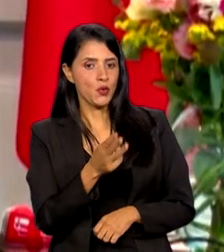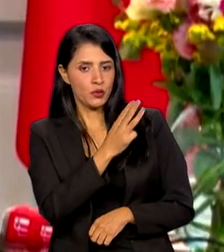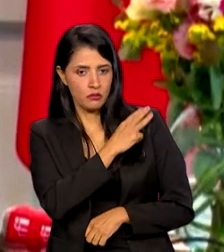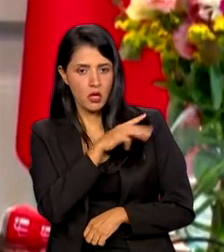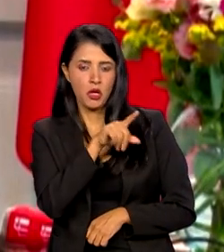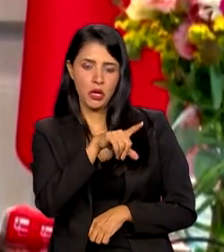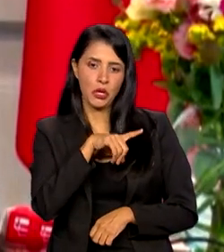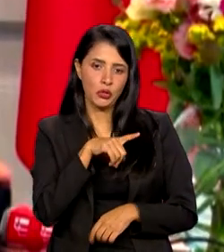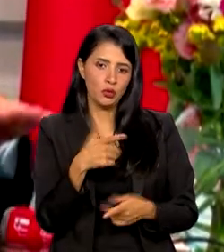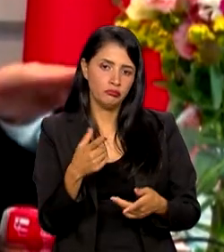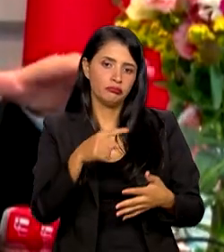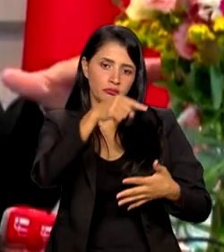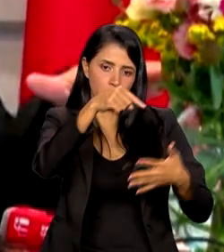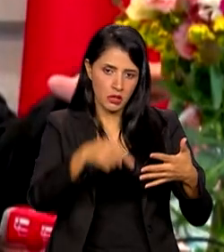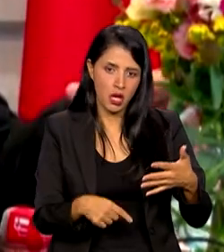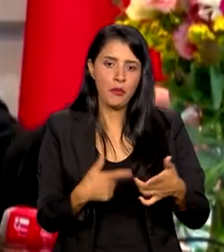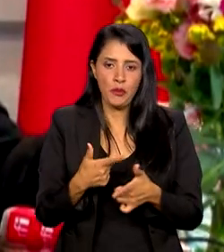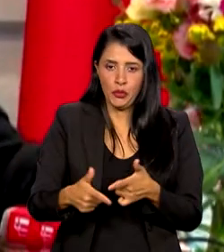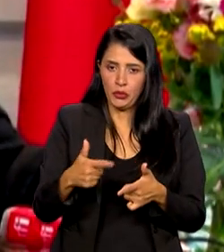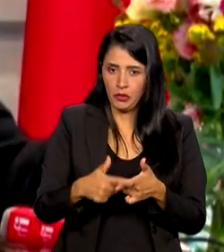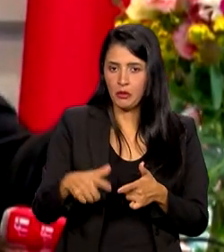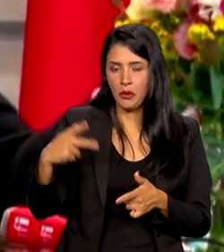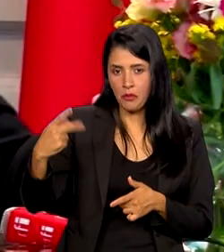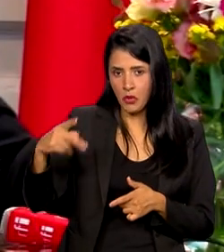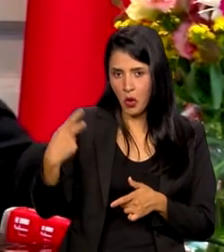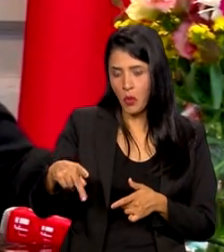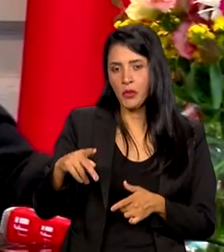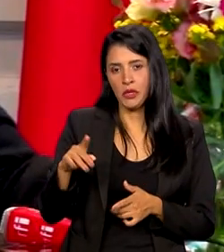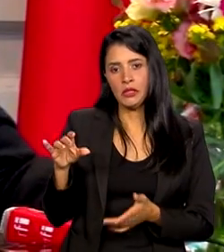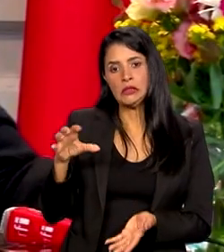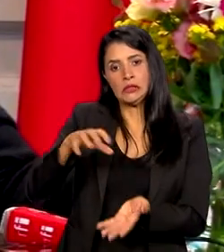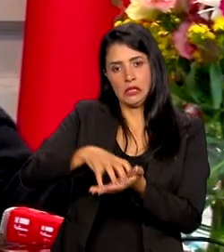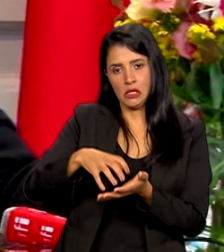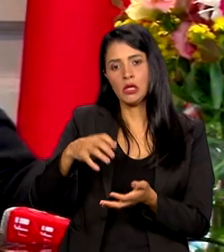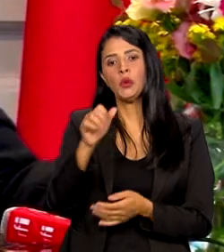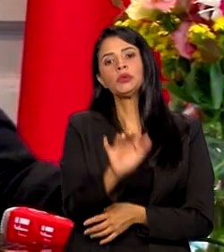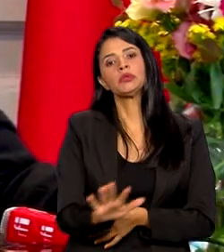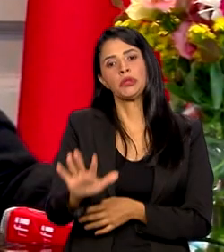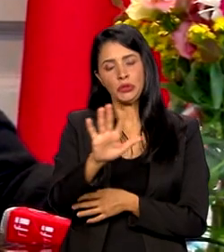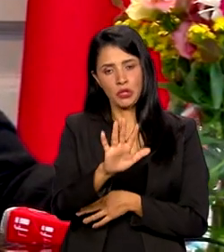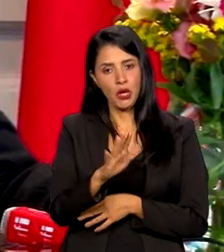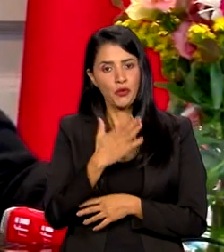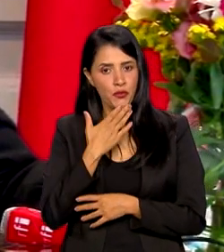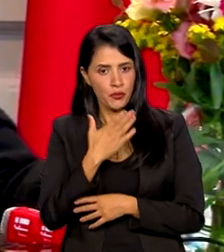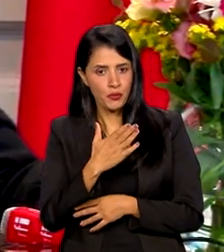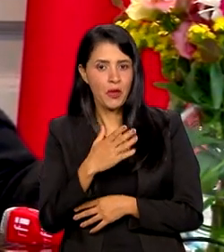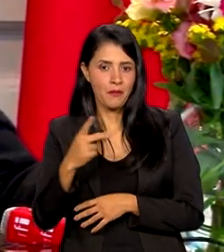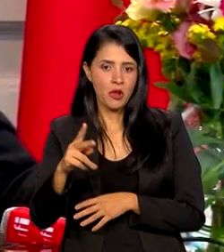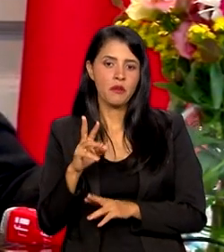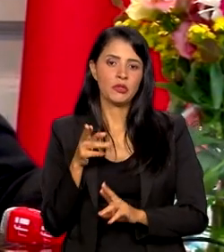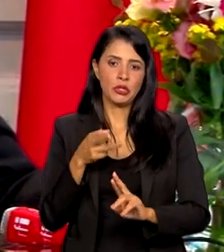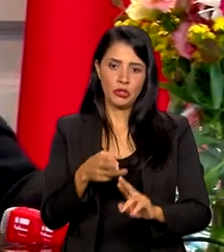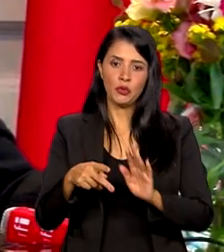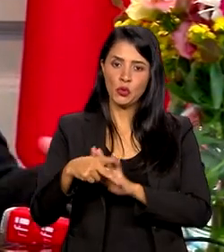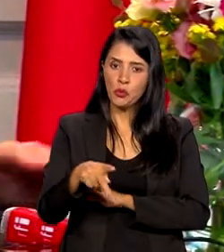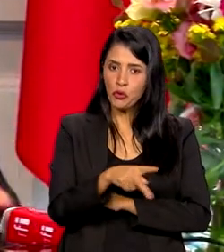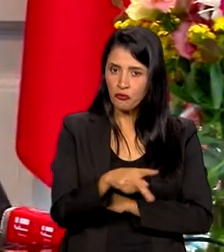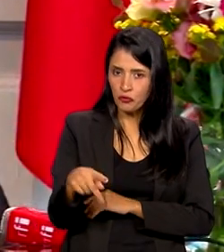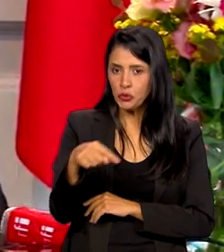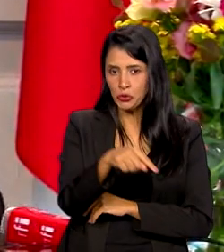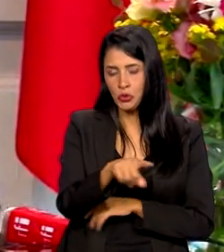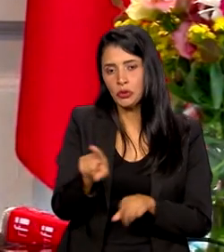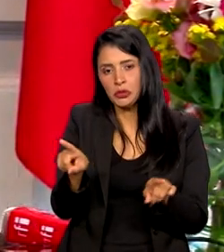questões pela própria Central Nacional, por parte da representatividade dos professores,